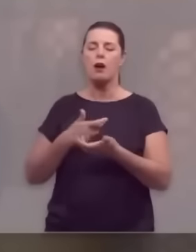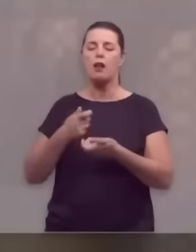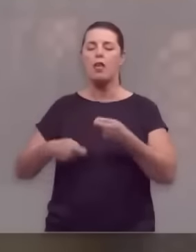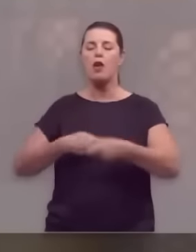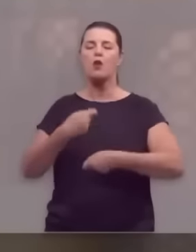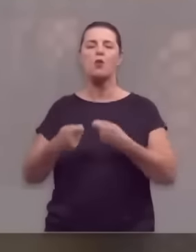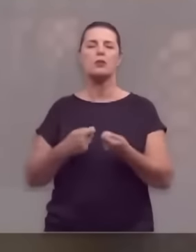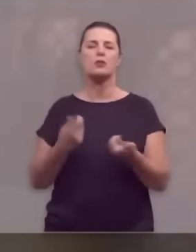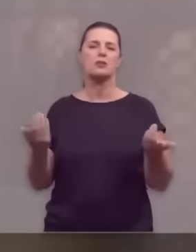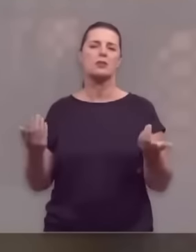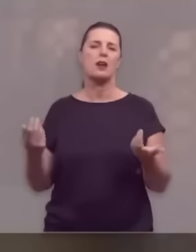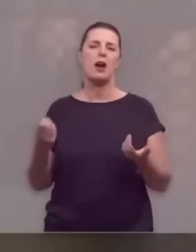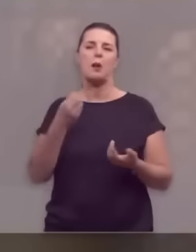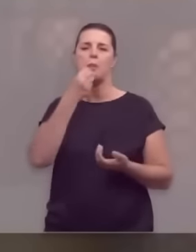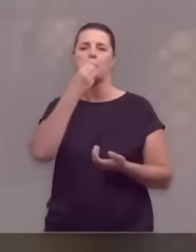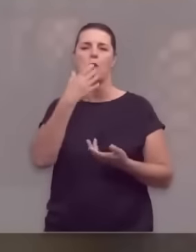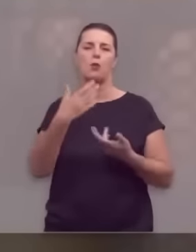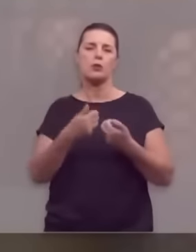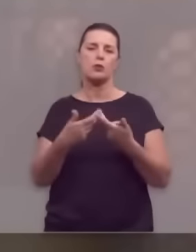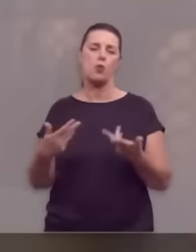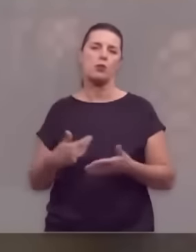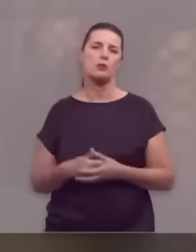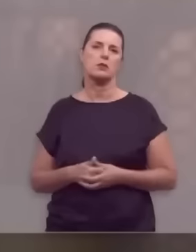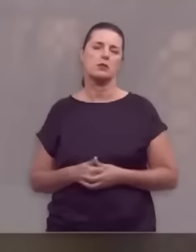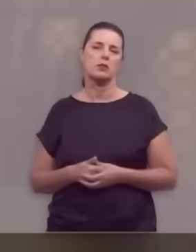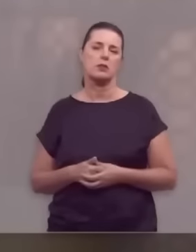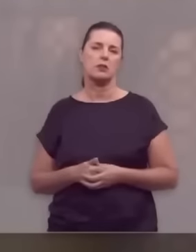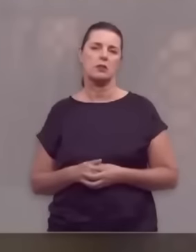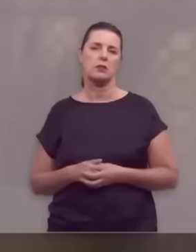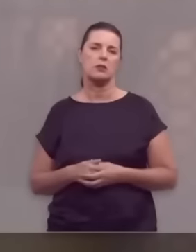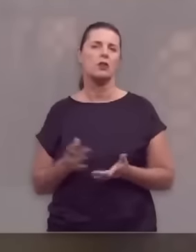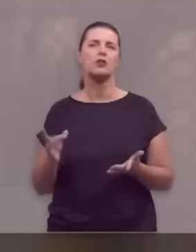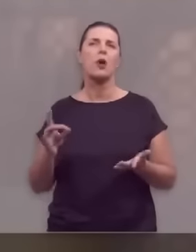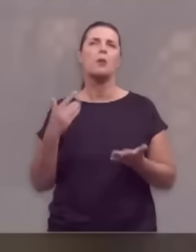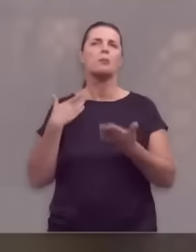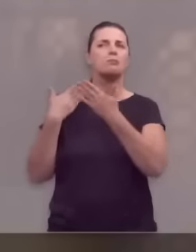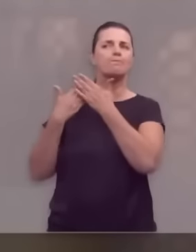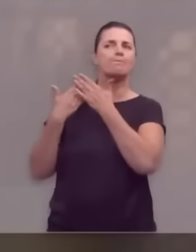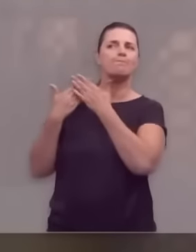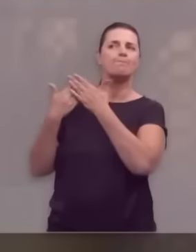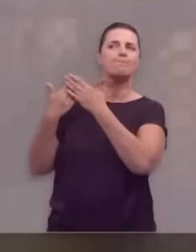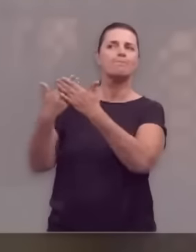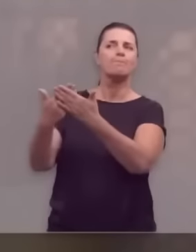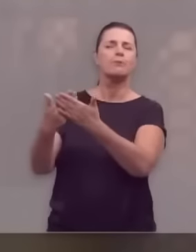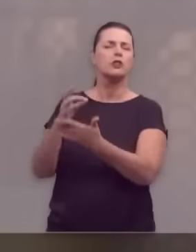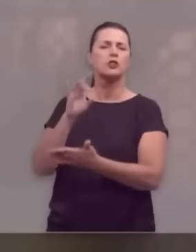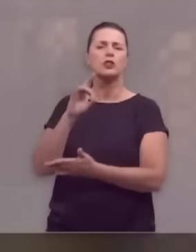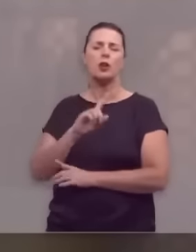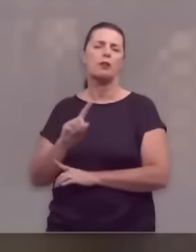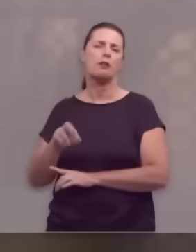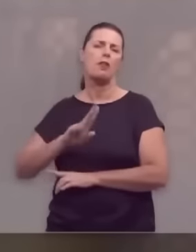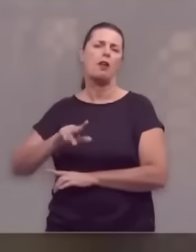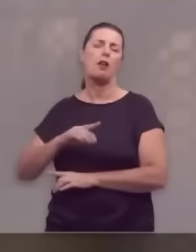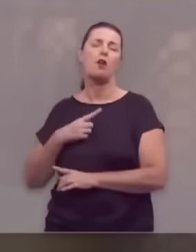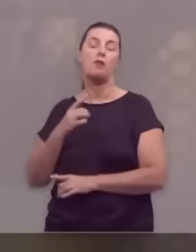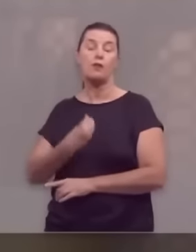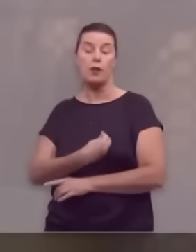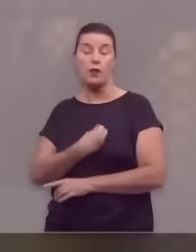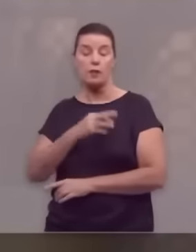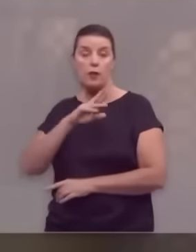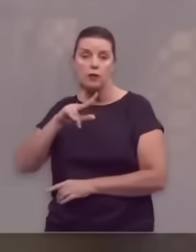princípios e valores. não só para meditarmos, não só para